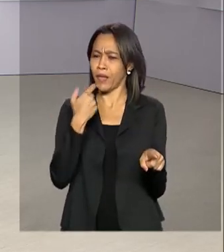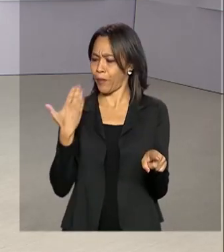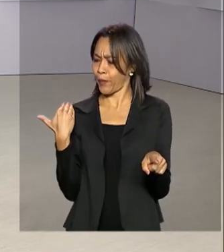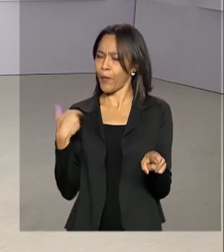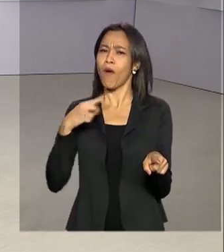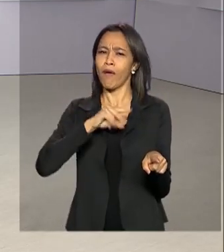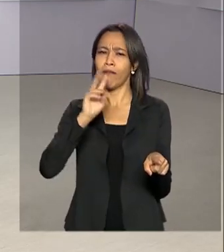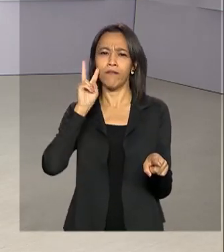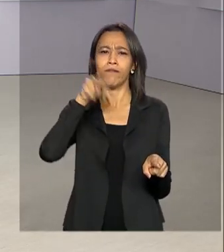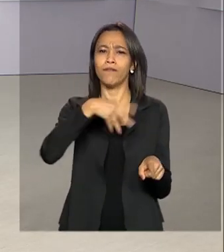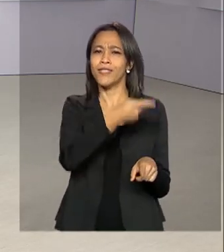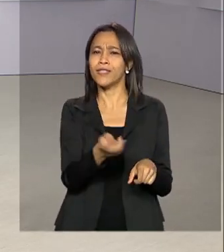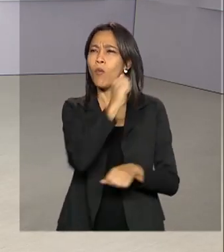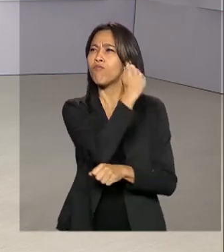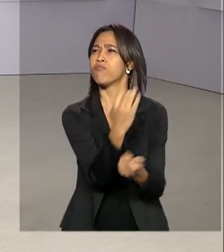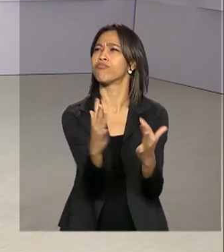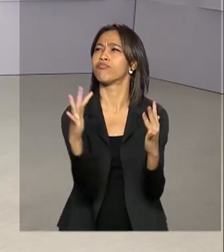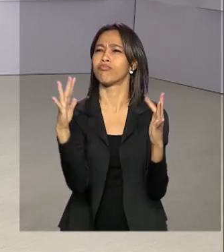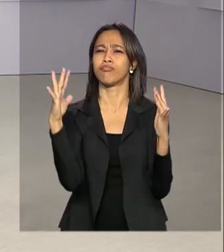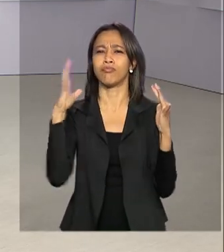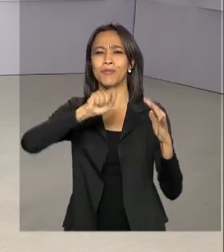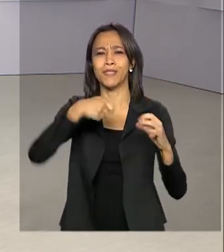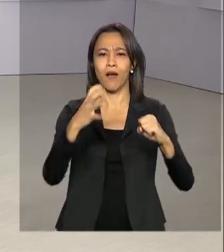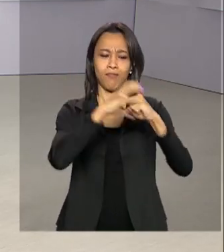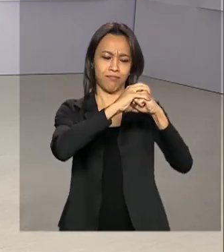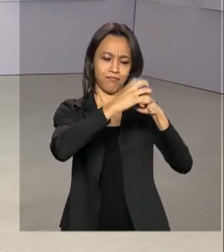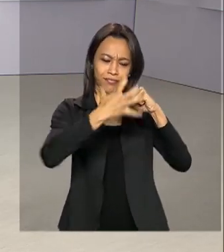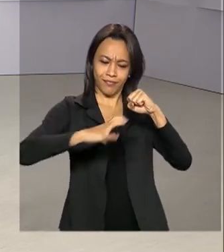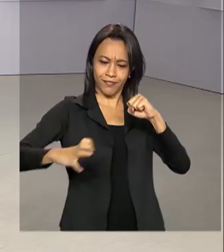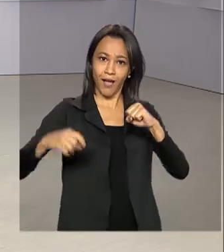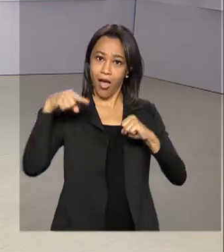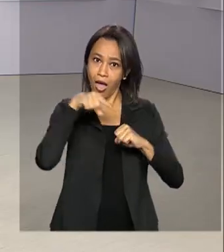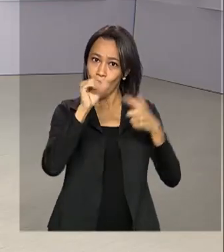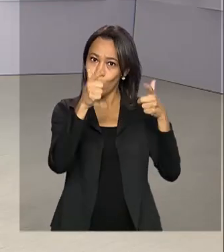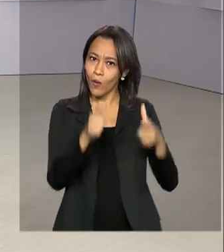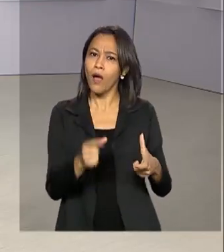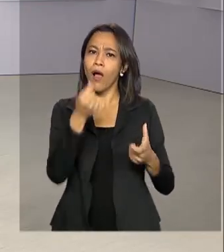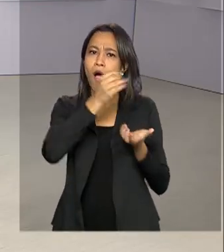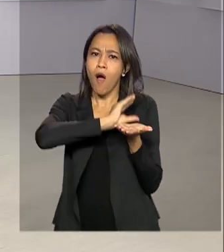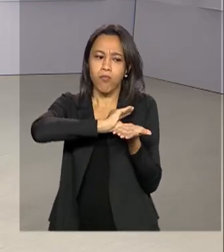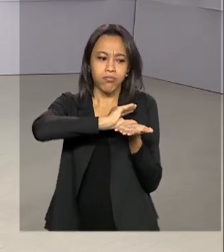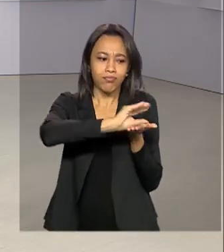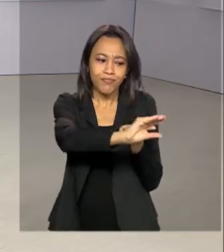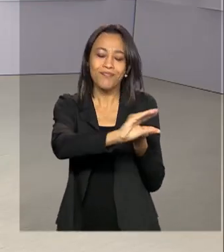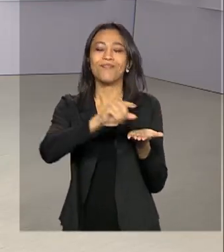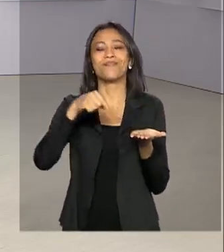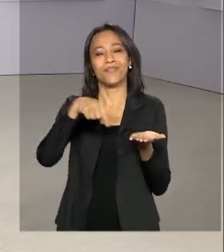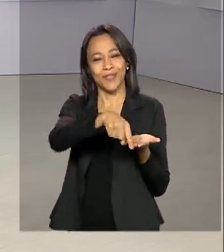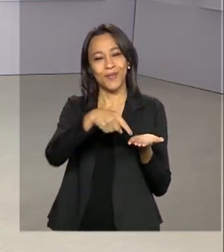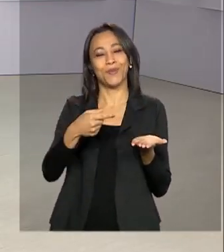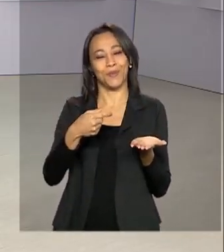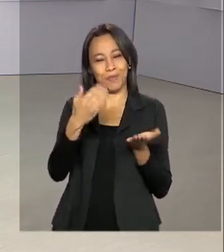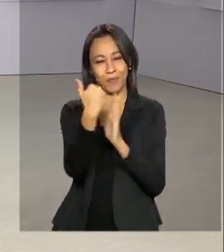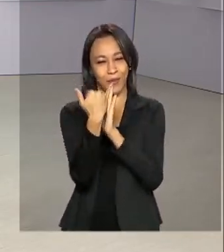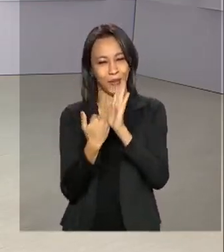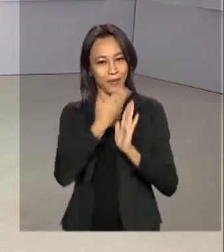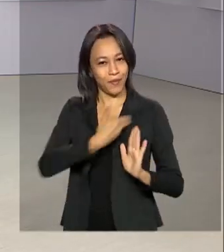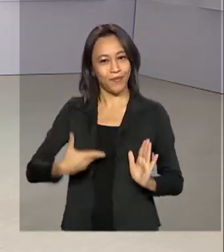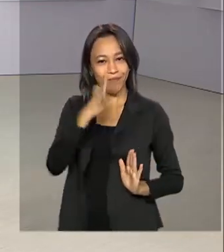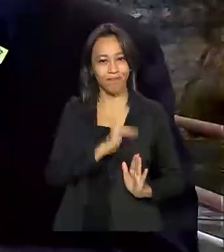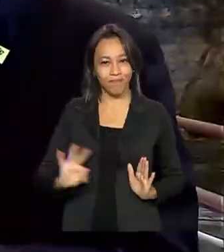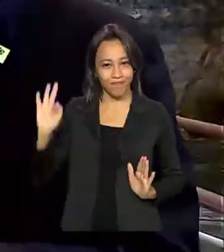visita o Parque Nacional da Serra da Capivara. Essa é uma das rotas que vão receber recursos do programa Investe Turismo.